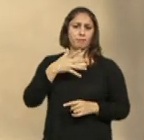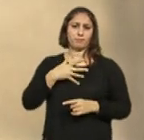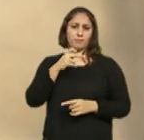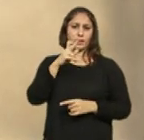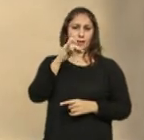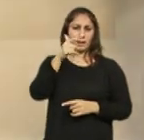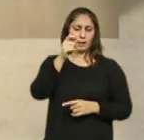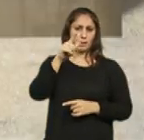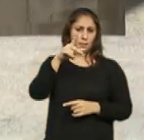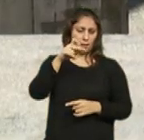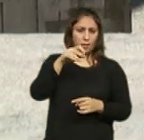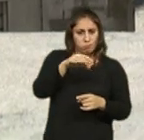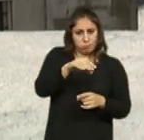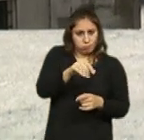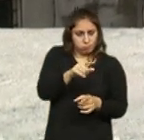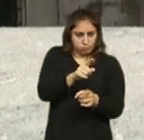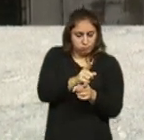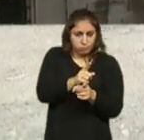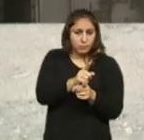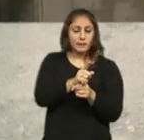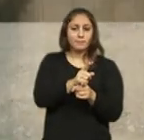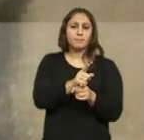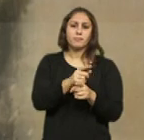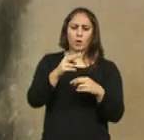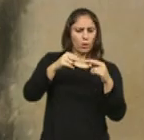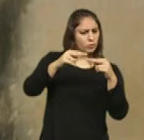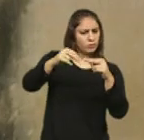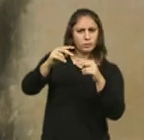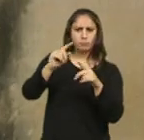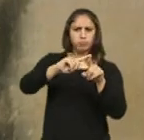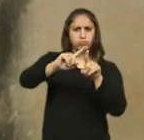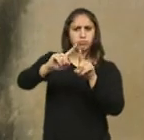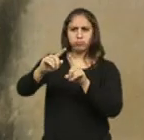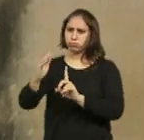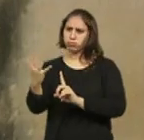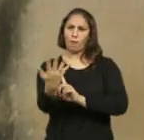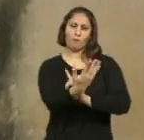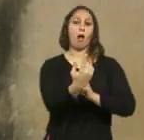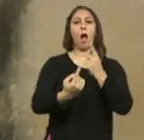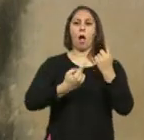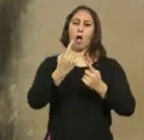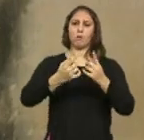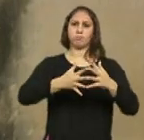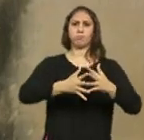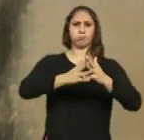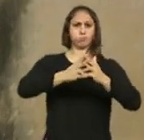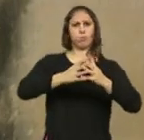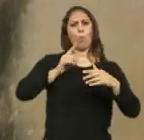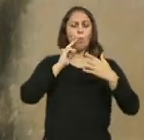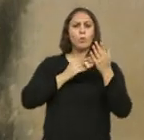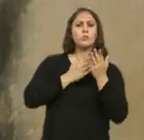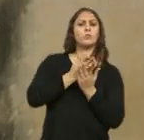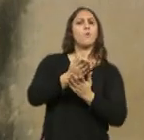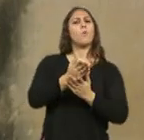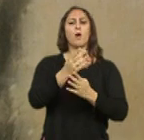com uma série de construções, algumas das quais ainda sobrevivem, outras que foram demolidas